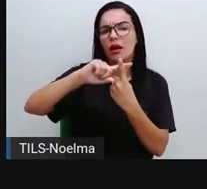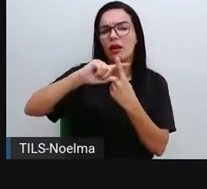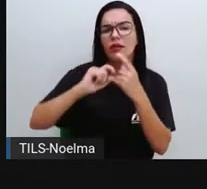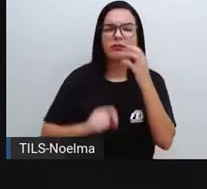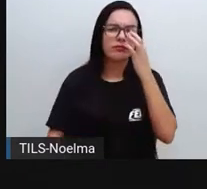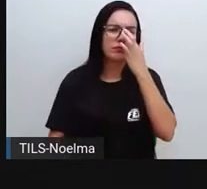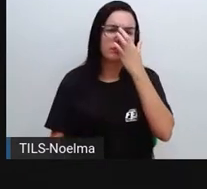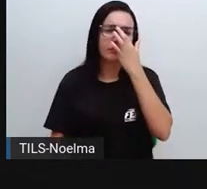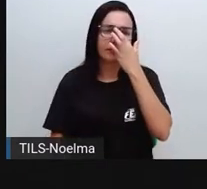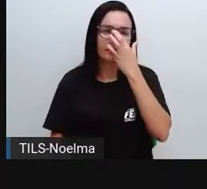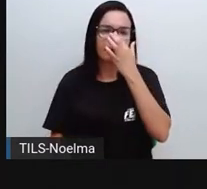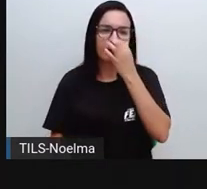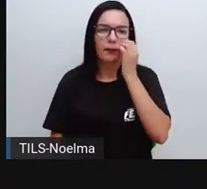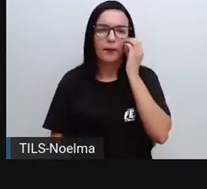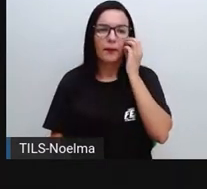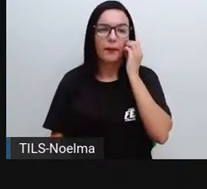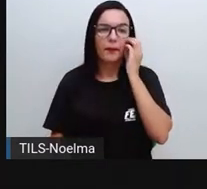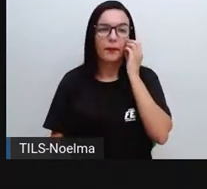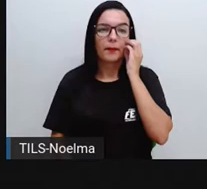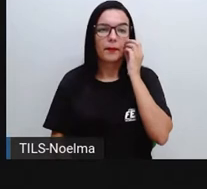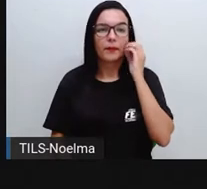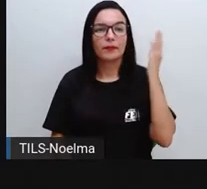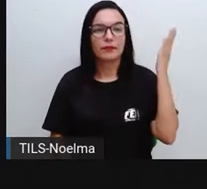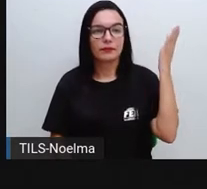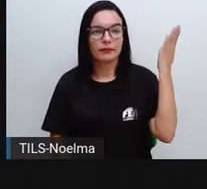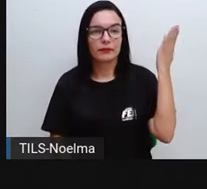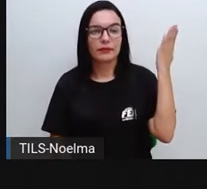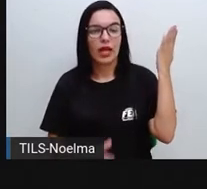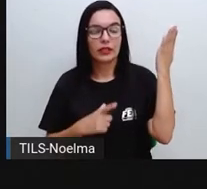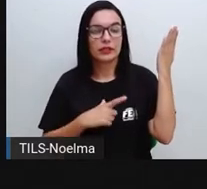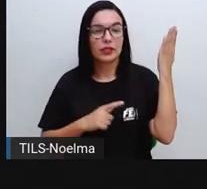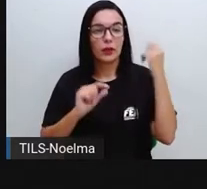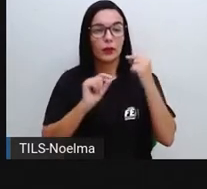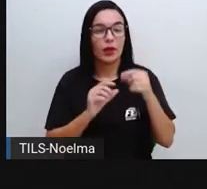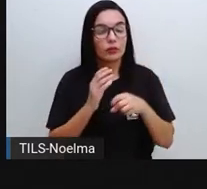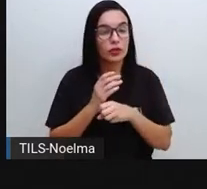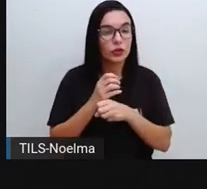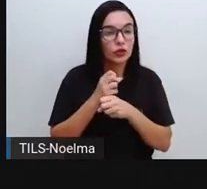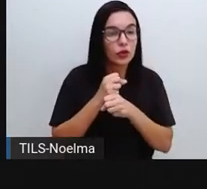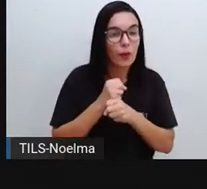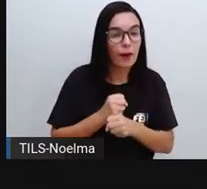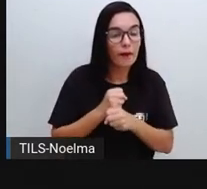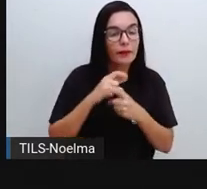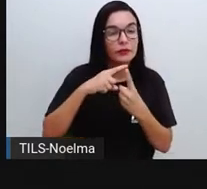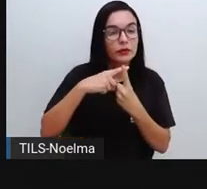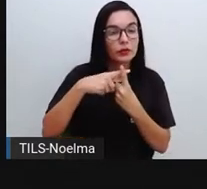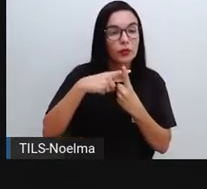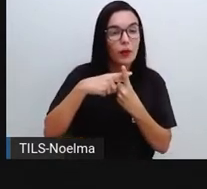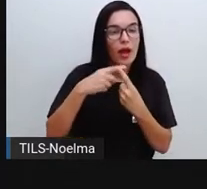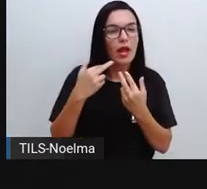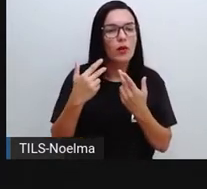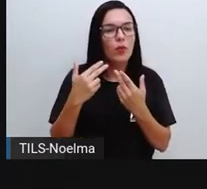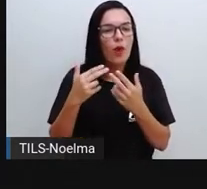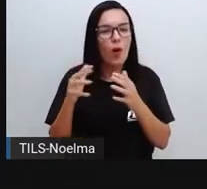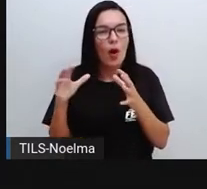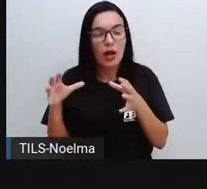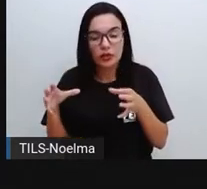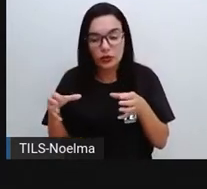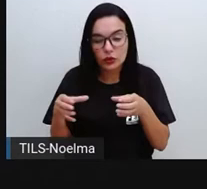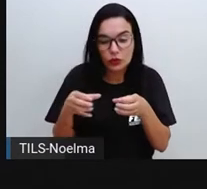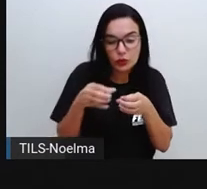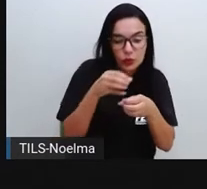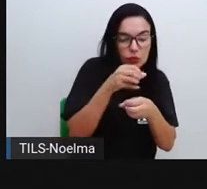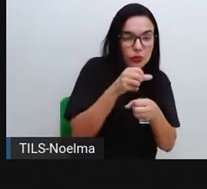Então, olha lá, Pró trouxe ali, ó, para a gente ver. Adição é o mesmo que adicionar ou juntar, tá?